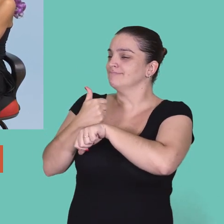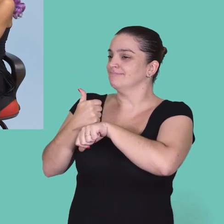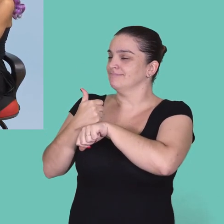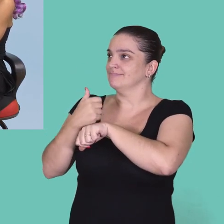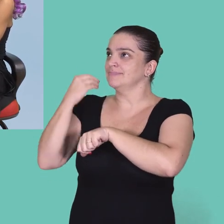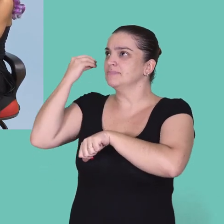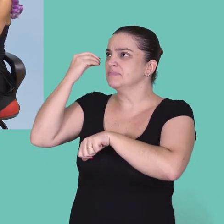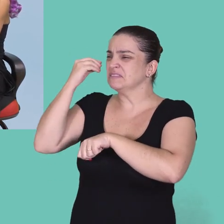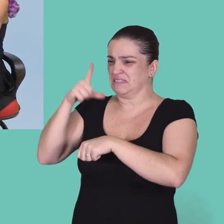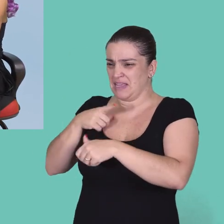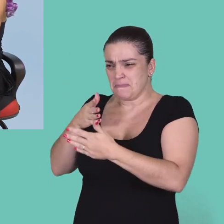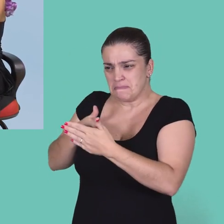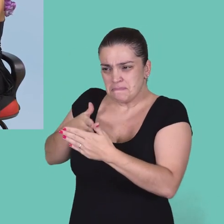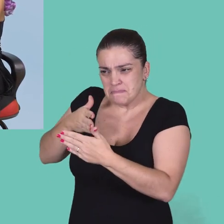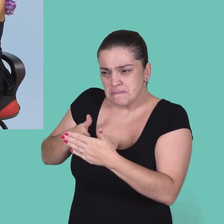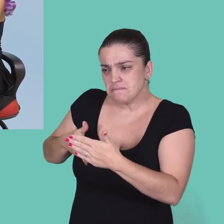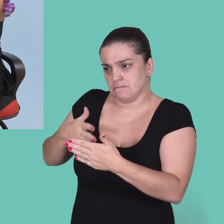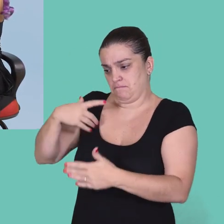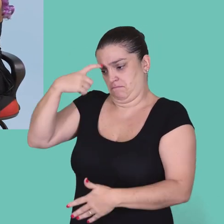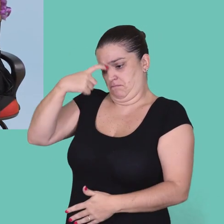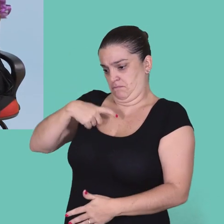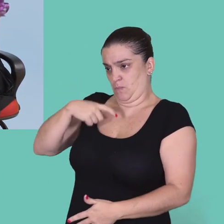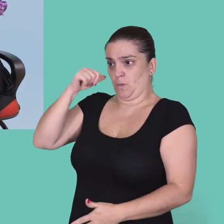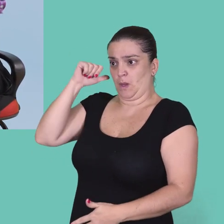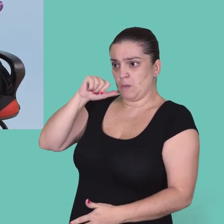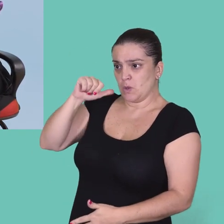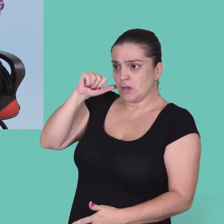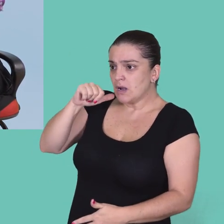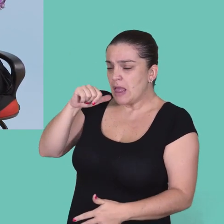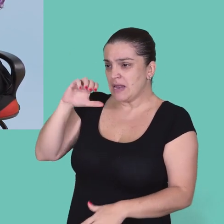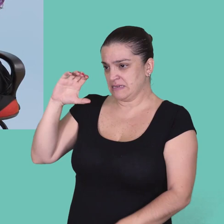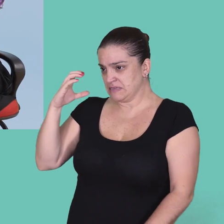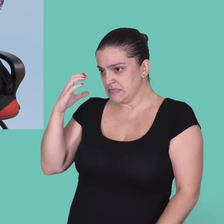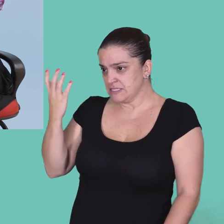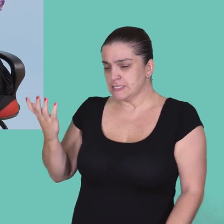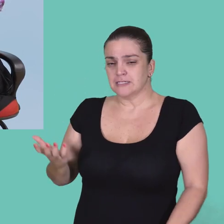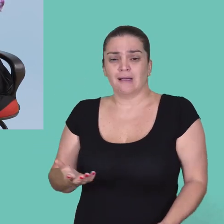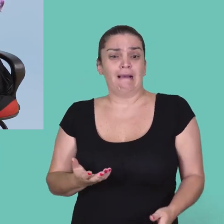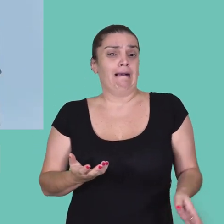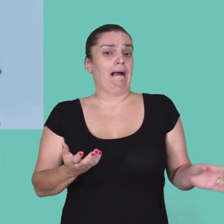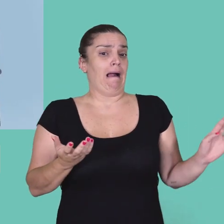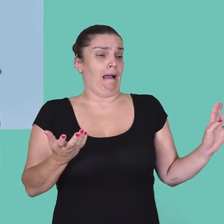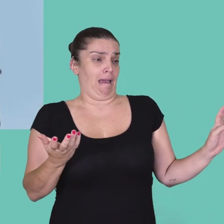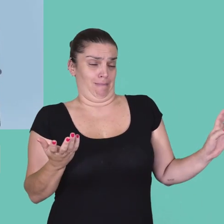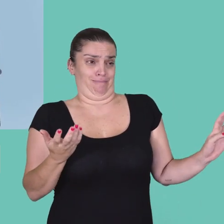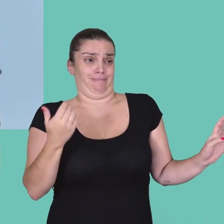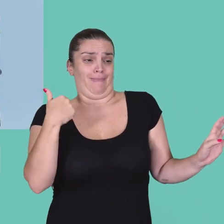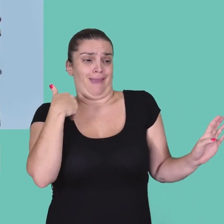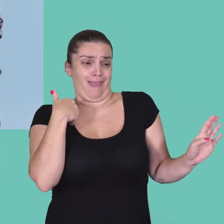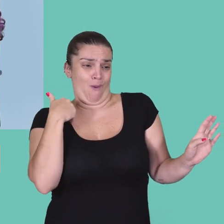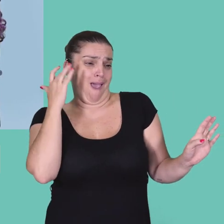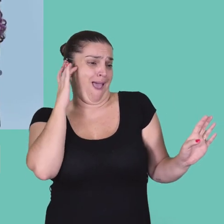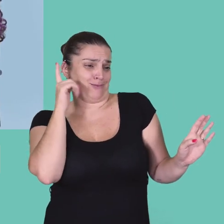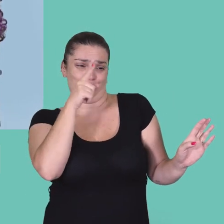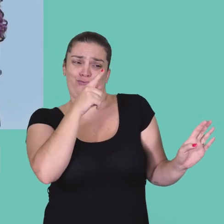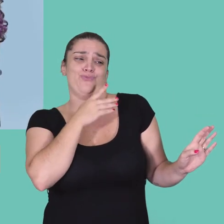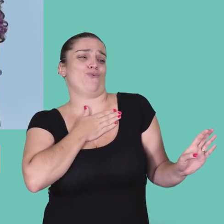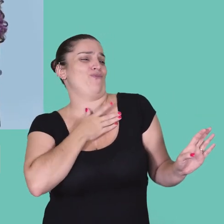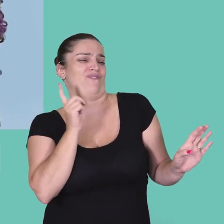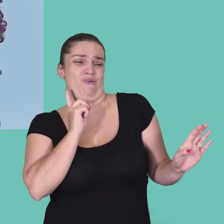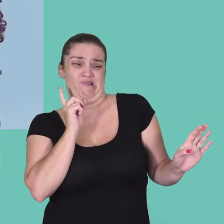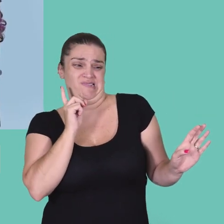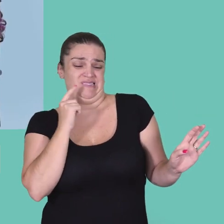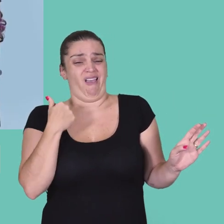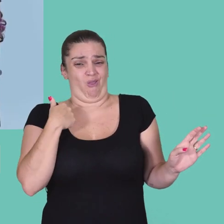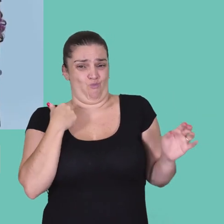carreira, se a senhora sentiu algum obstáculo por ser mulher na carreira científica. Ah, eu acho que não vai